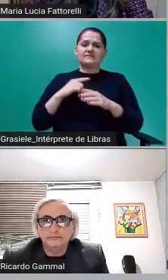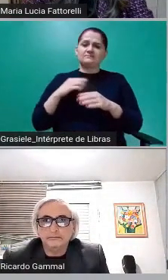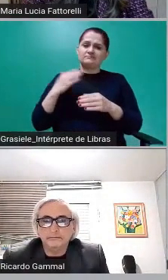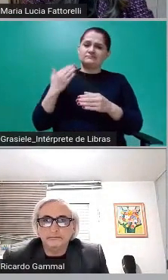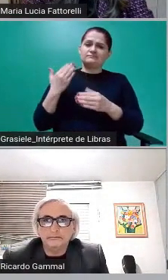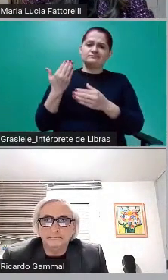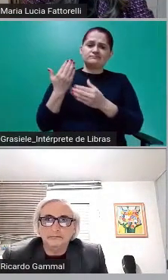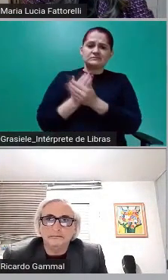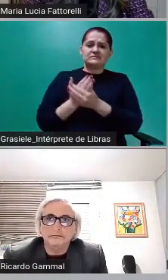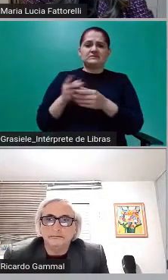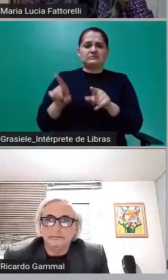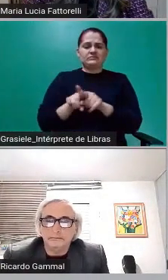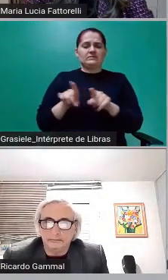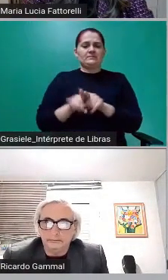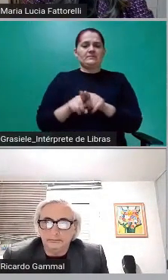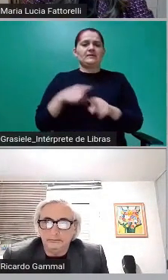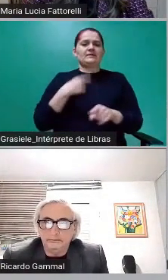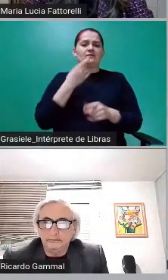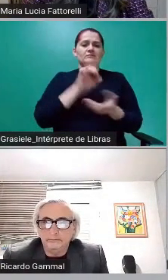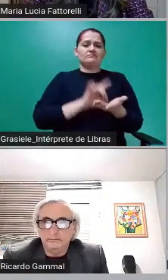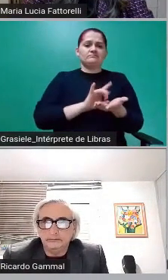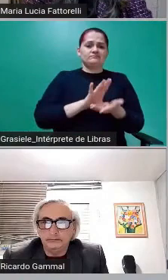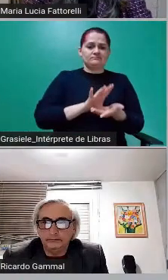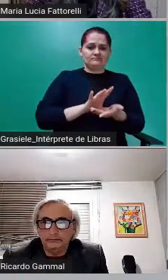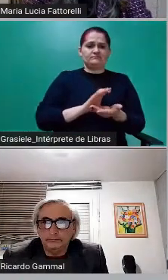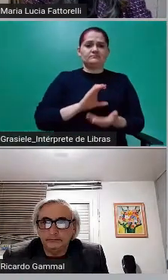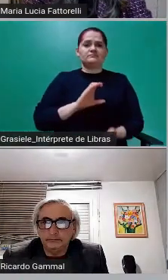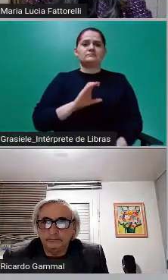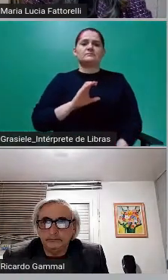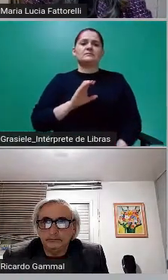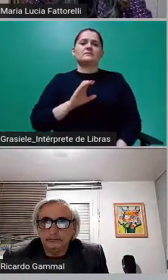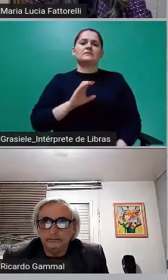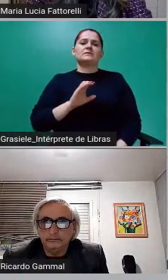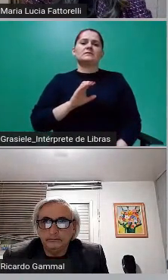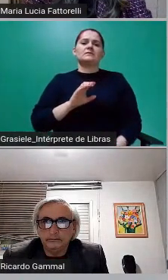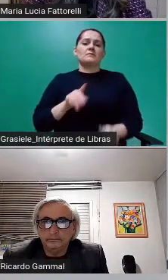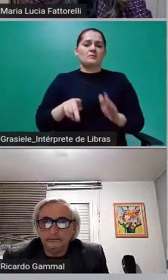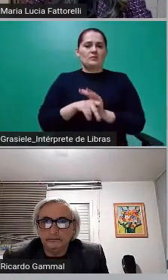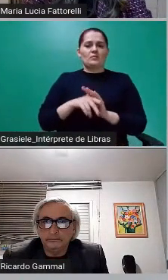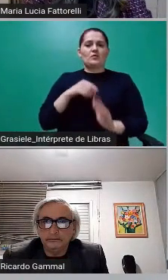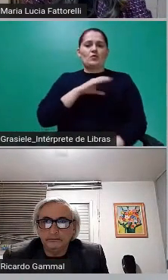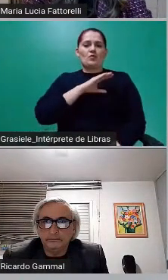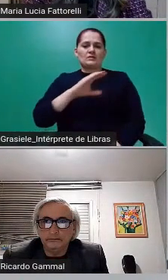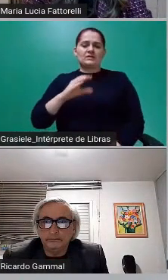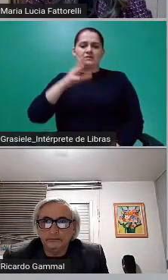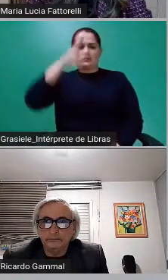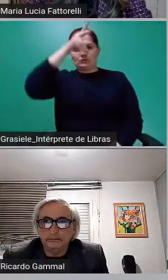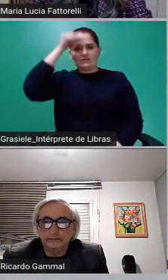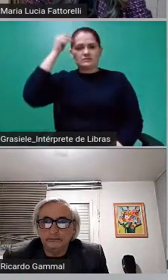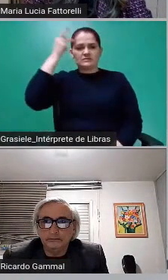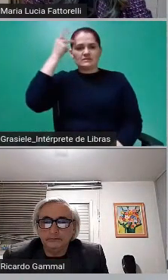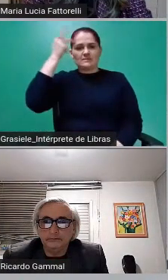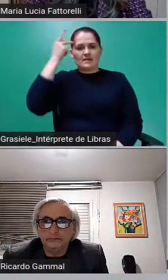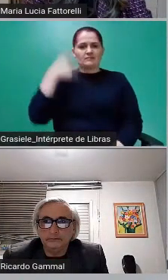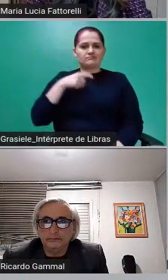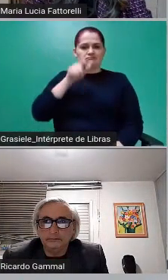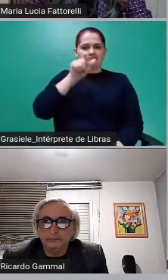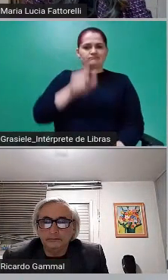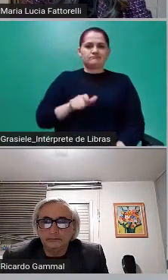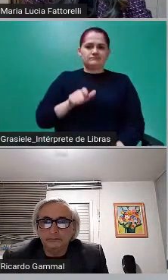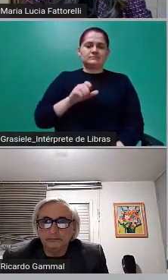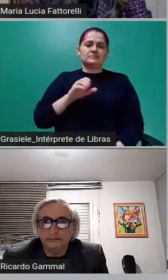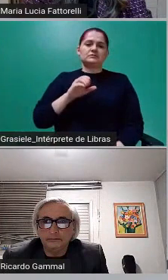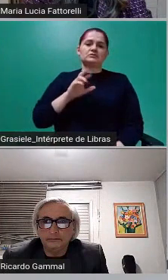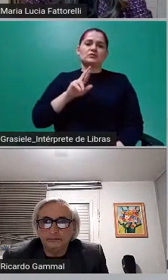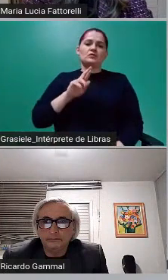coordenador da dívida do município de São Paulo, porque apurou-se que ele trabalhava